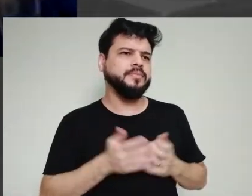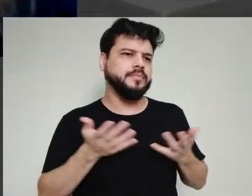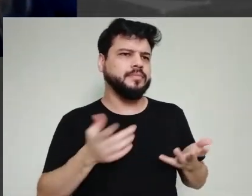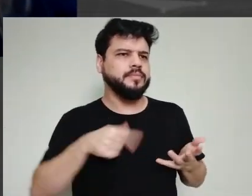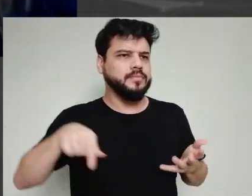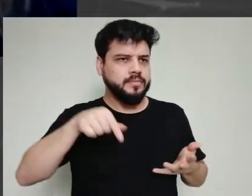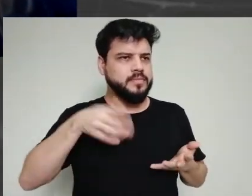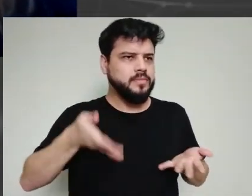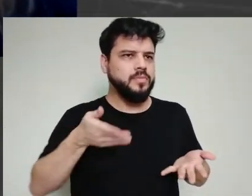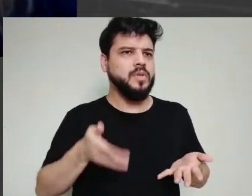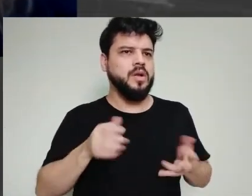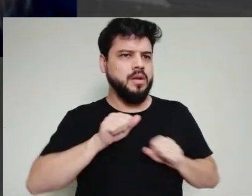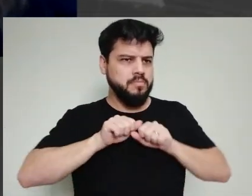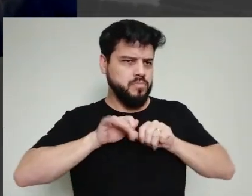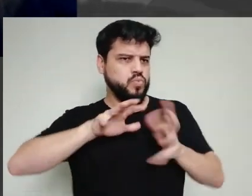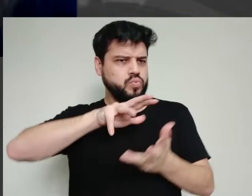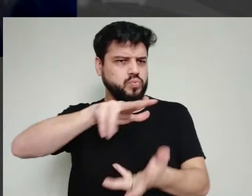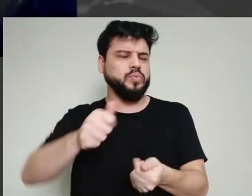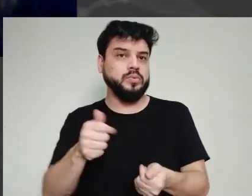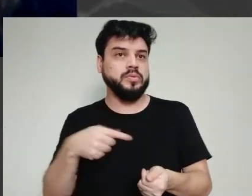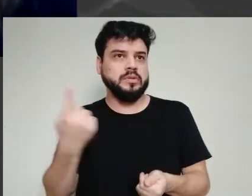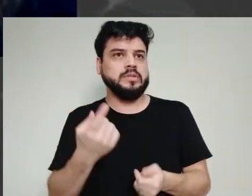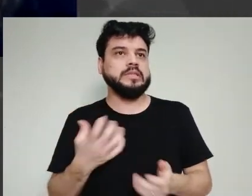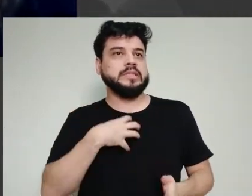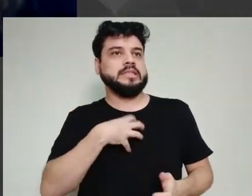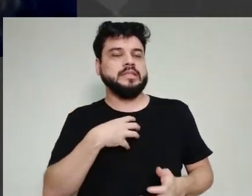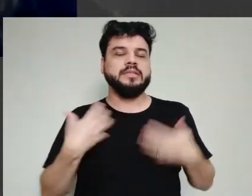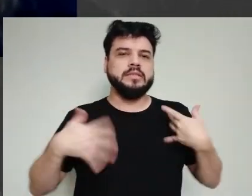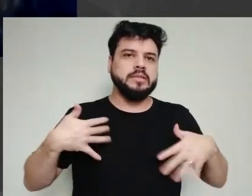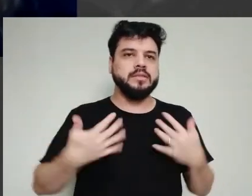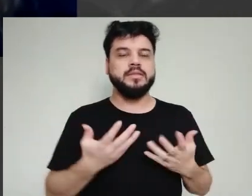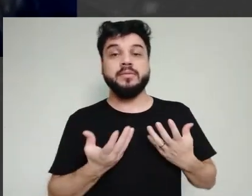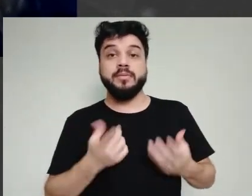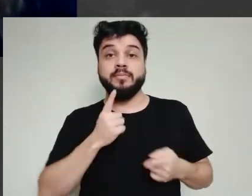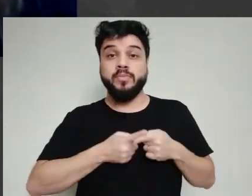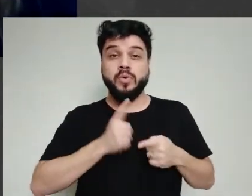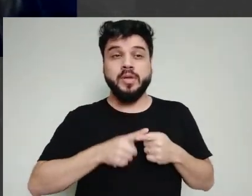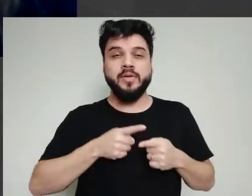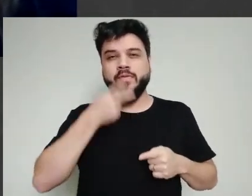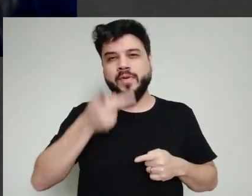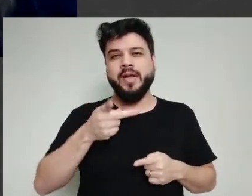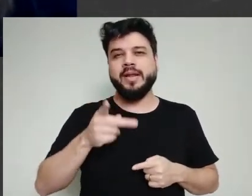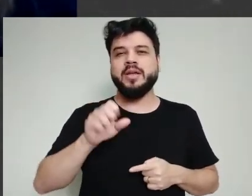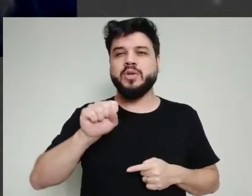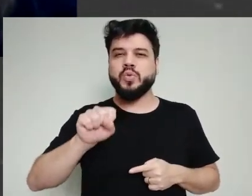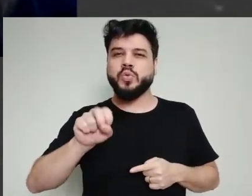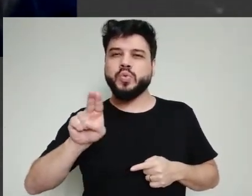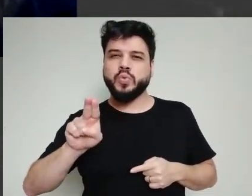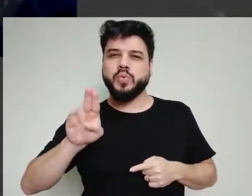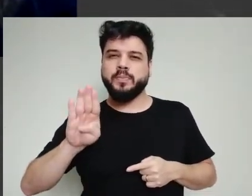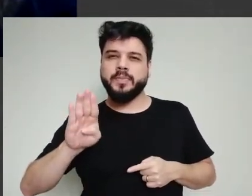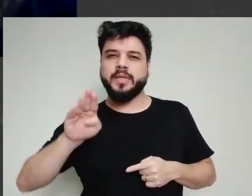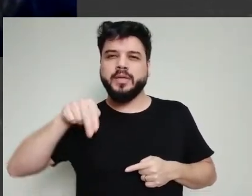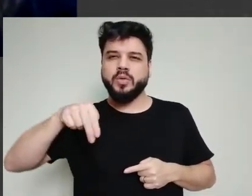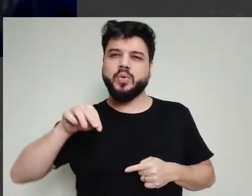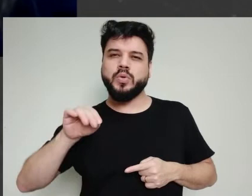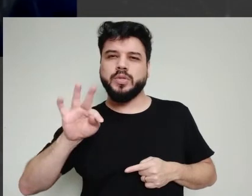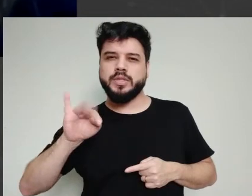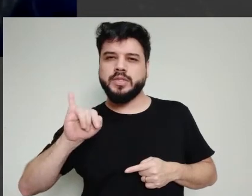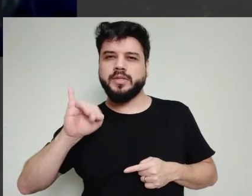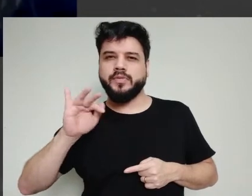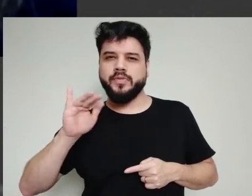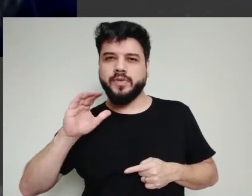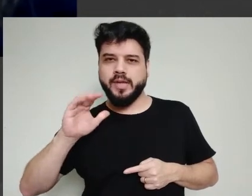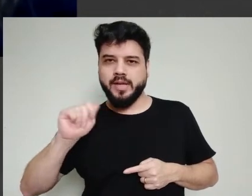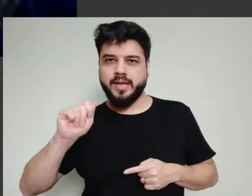fato de que a gente não consegue testar todo mundo, esse é um problema também que praticamente o mundo inteiro tem enfrentado. e também a gente tem vários